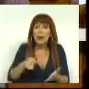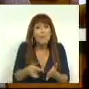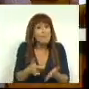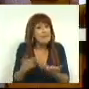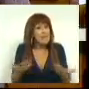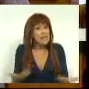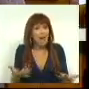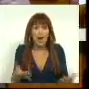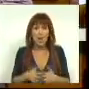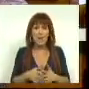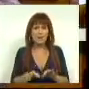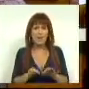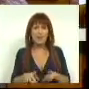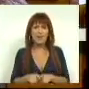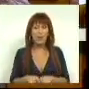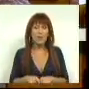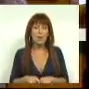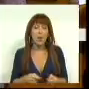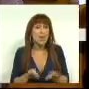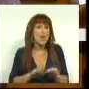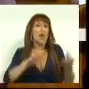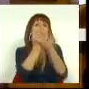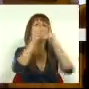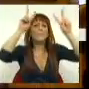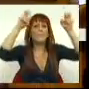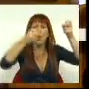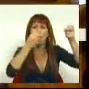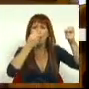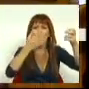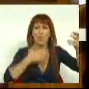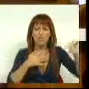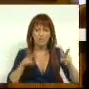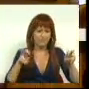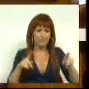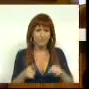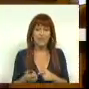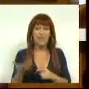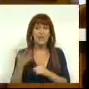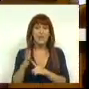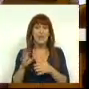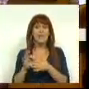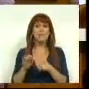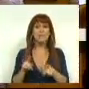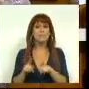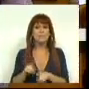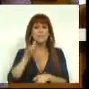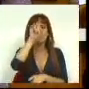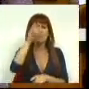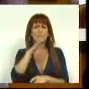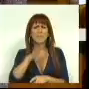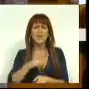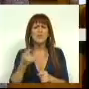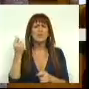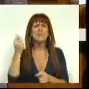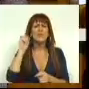momento como de pão para a boca, como se diria. Relativamente à questão que o Sr. Deputado coloca em concreto sobre